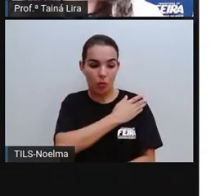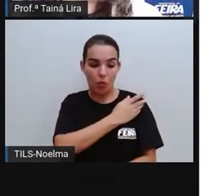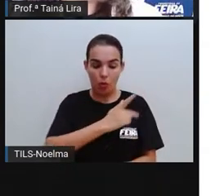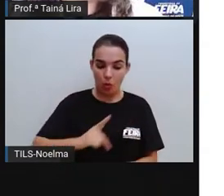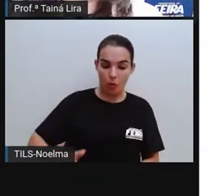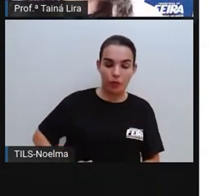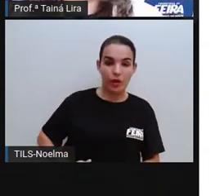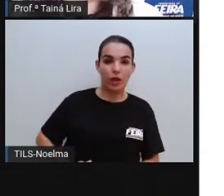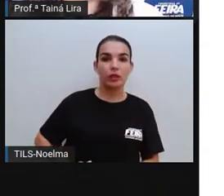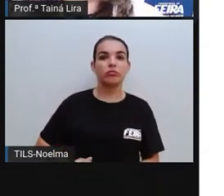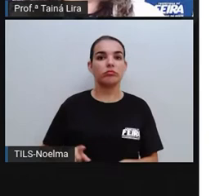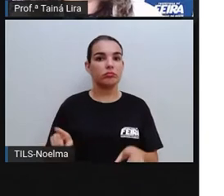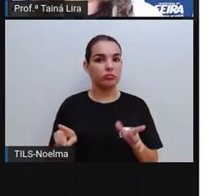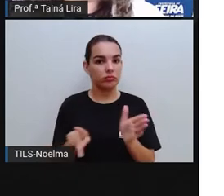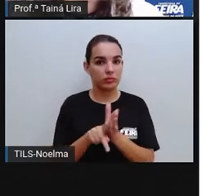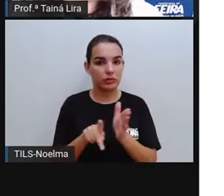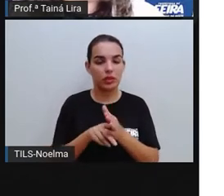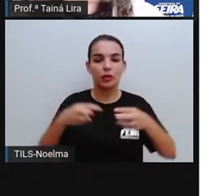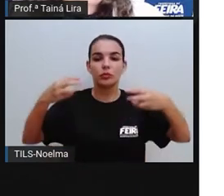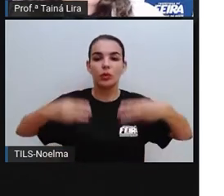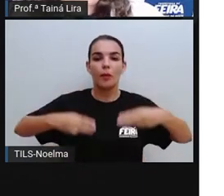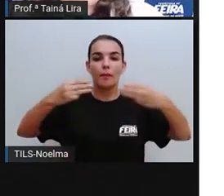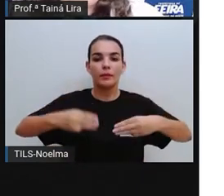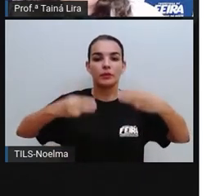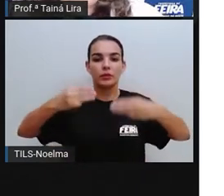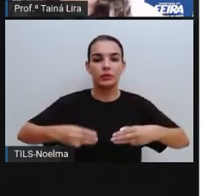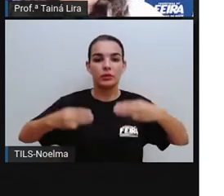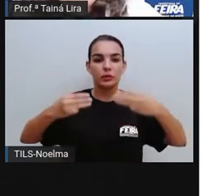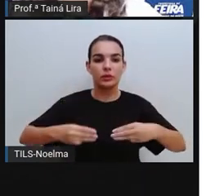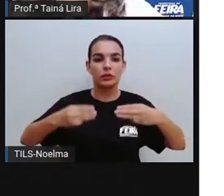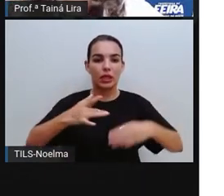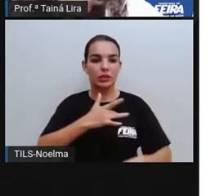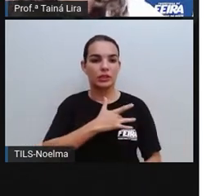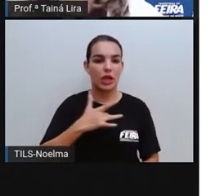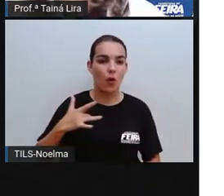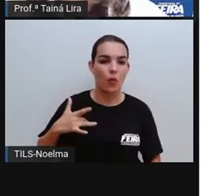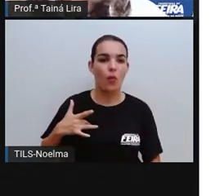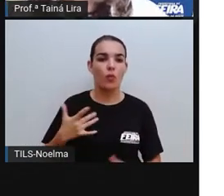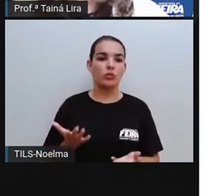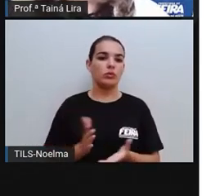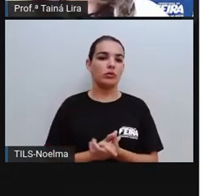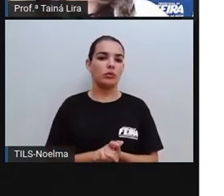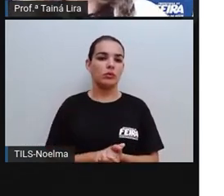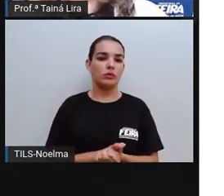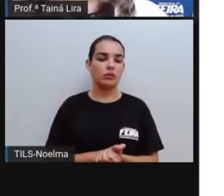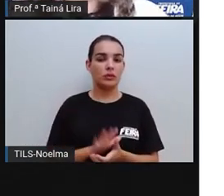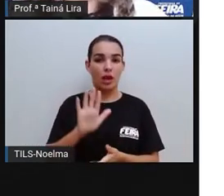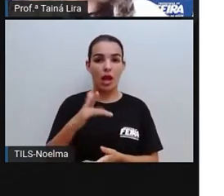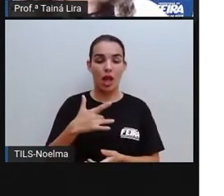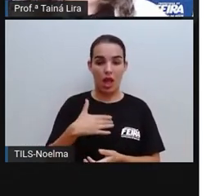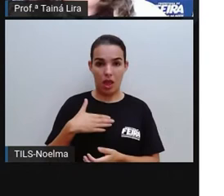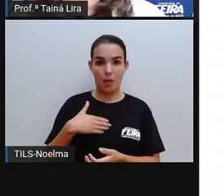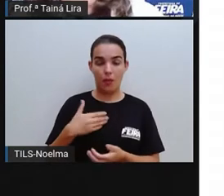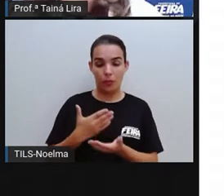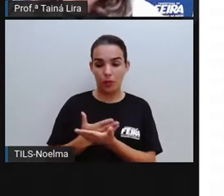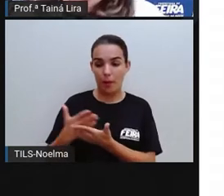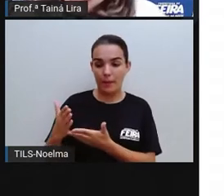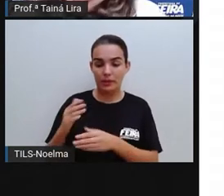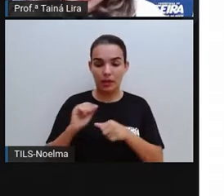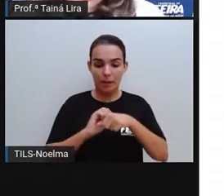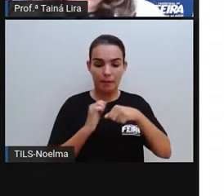né? Canais aí do Ministério da Saúde. Eu mesma, no início da pandemia,